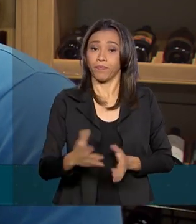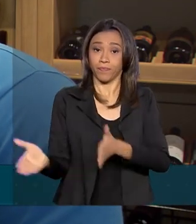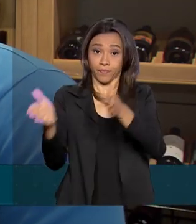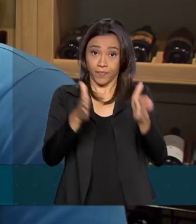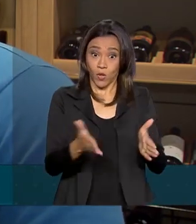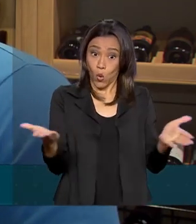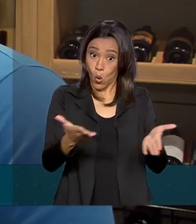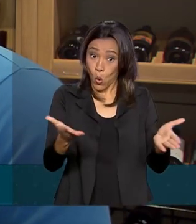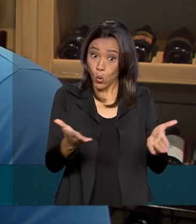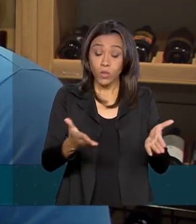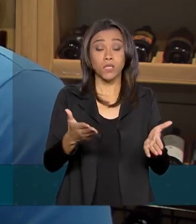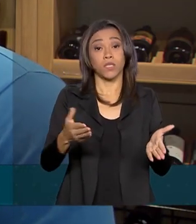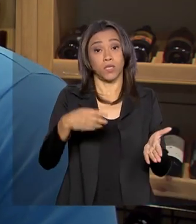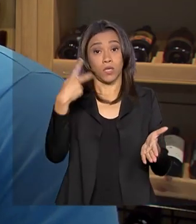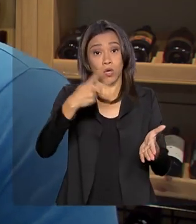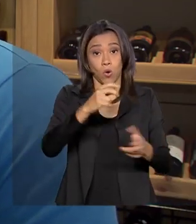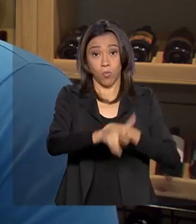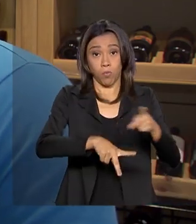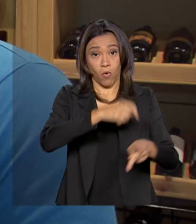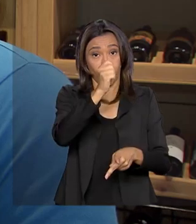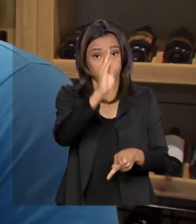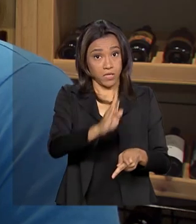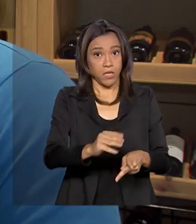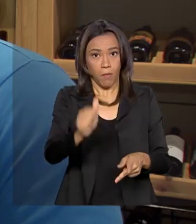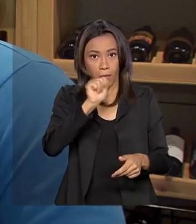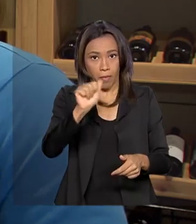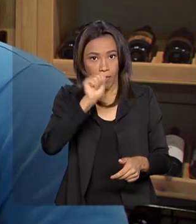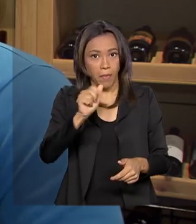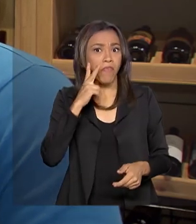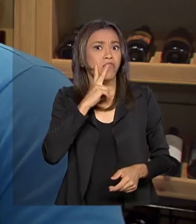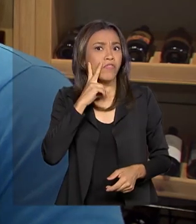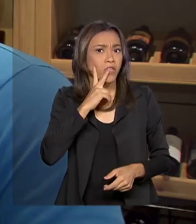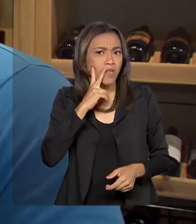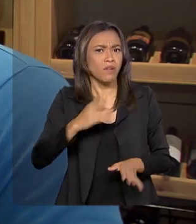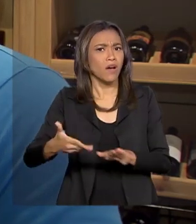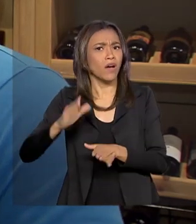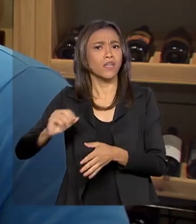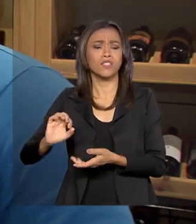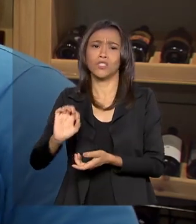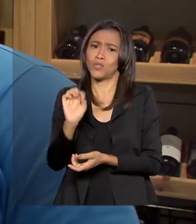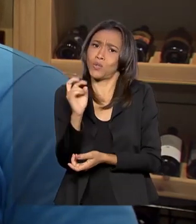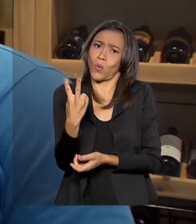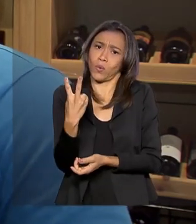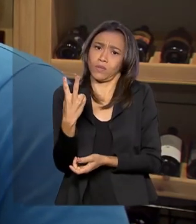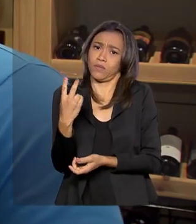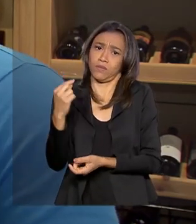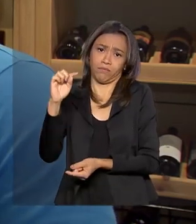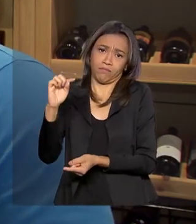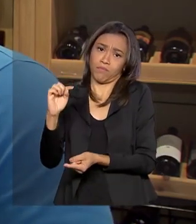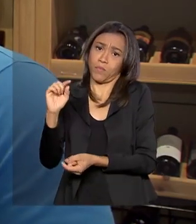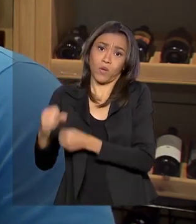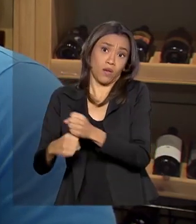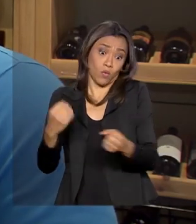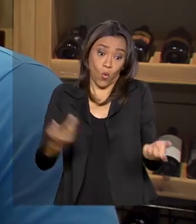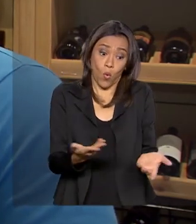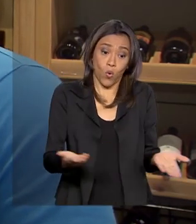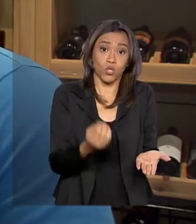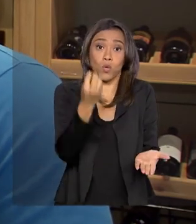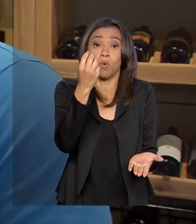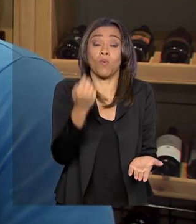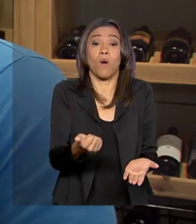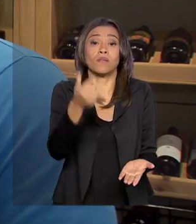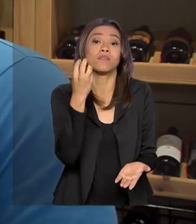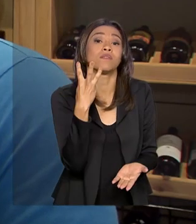consome bastante vinho. No início, a gente consumia menos de dois litros de vinhos por ano. Hoje, a gente já está quase em três litros por ano por